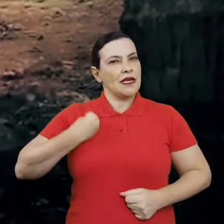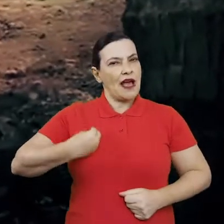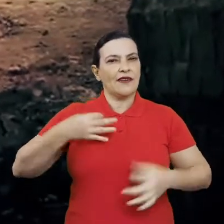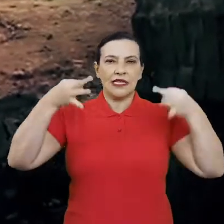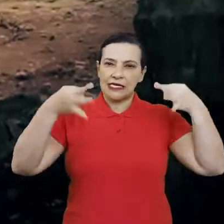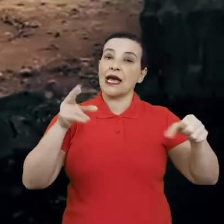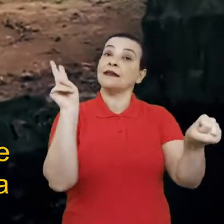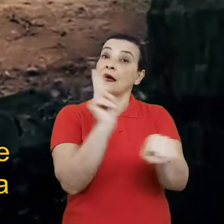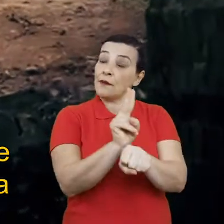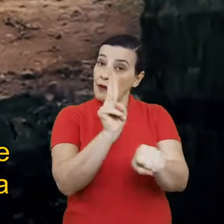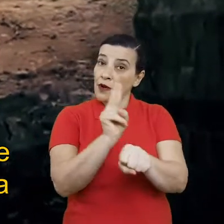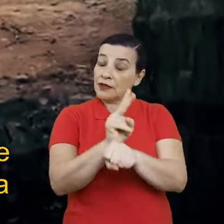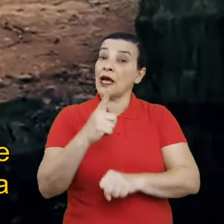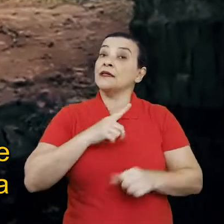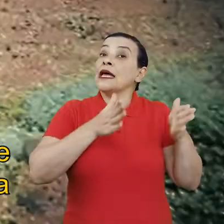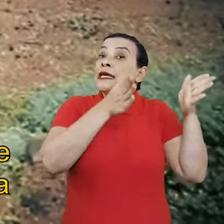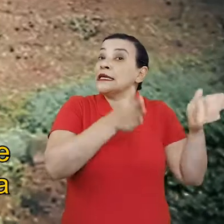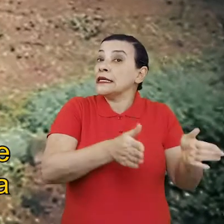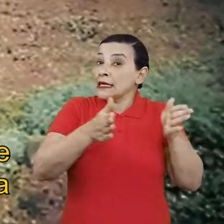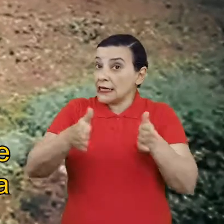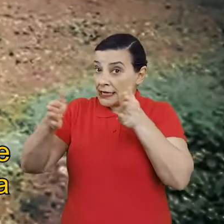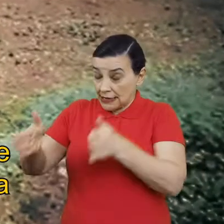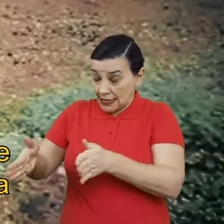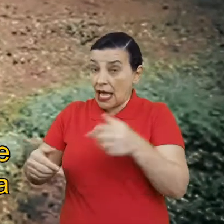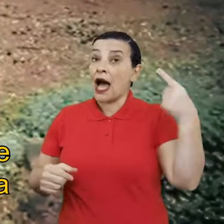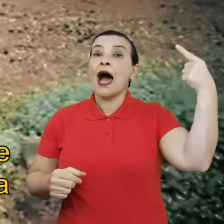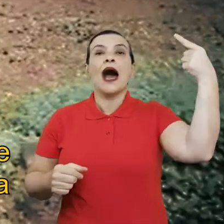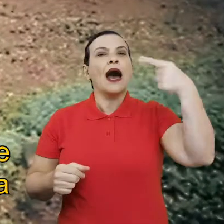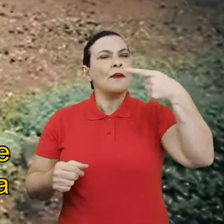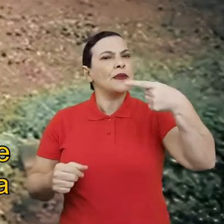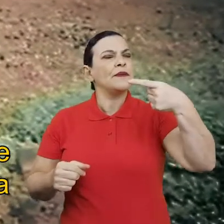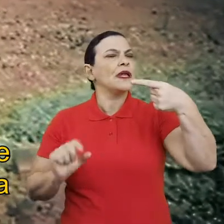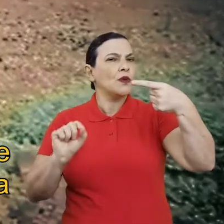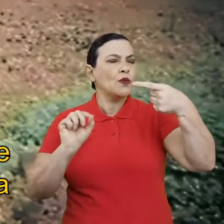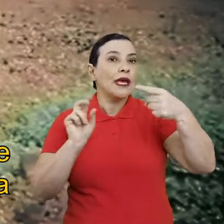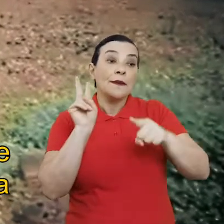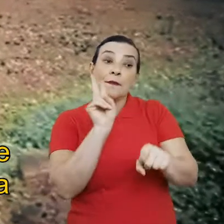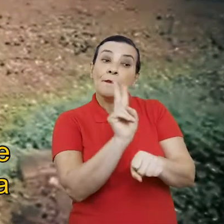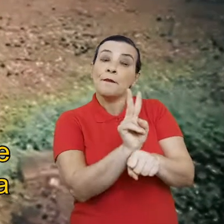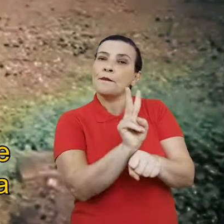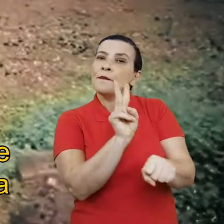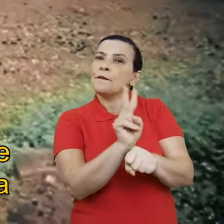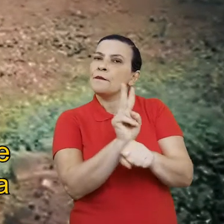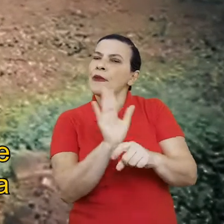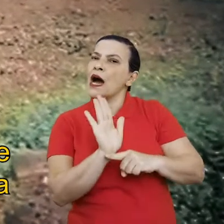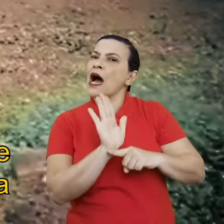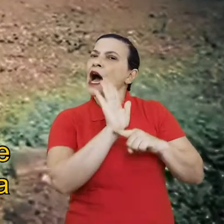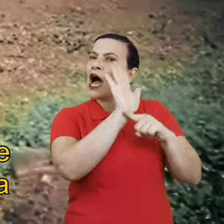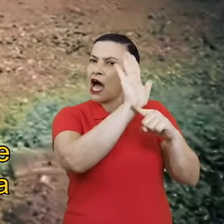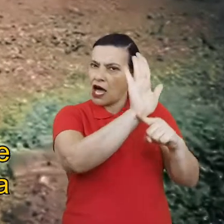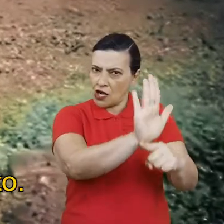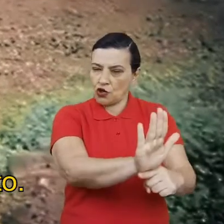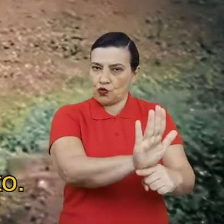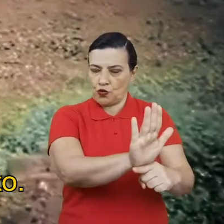etapas para isso, onde na primeira etapa acontecerá a proteção, que serve para um tipo de cercamento na